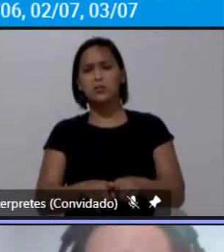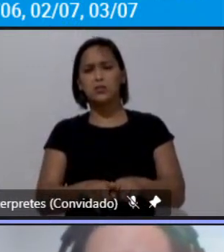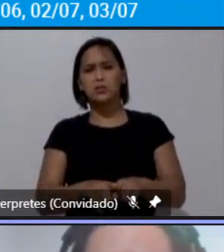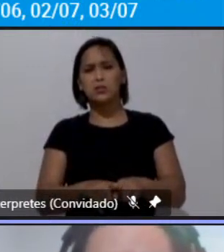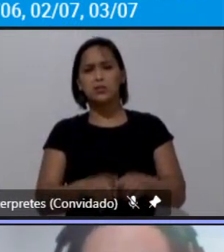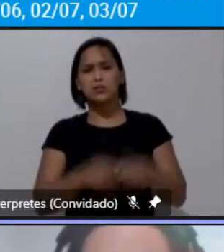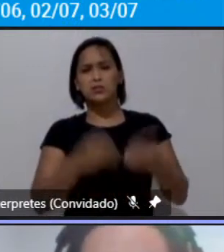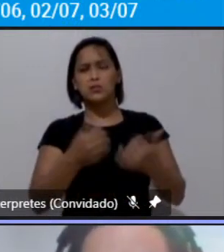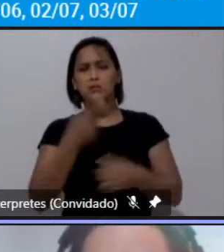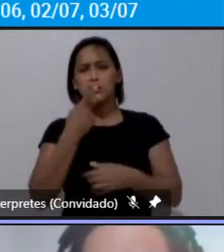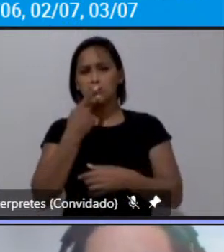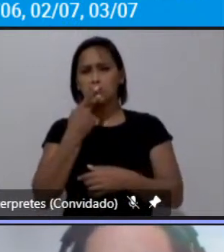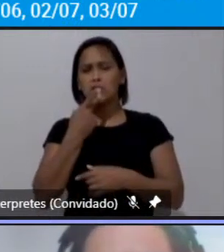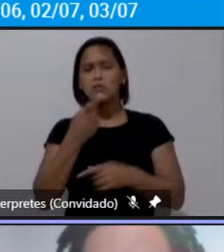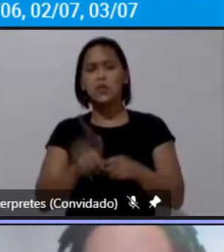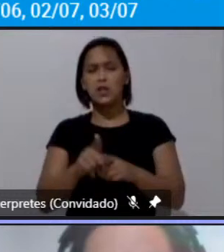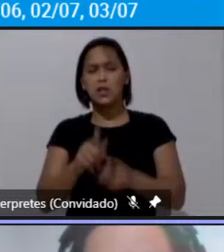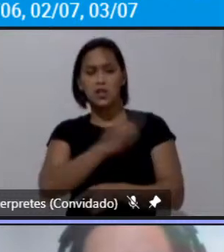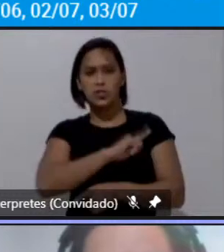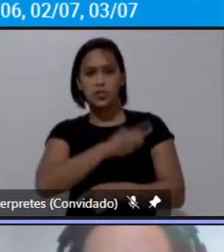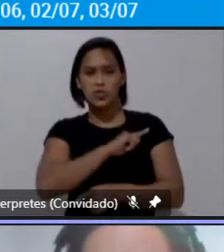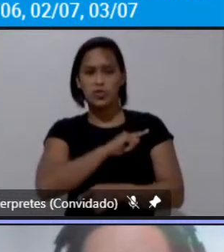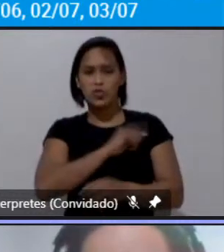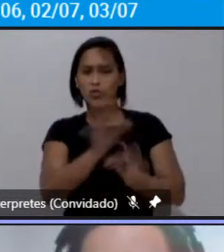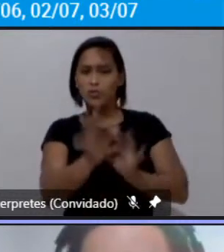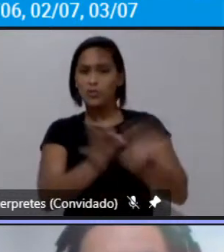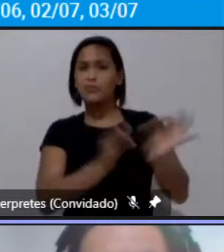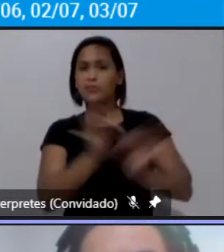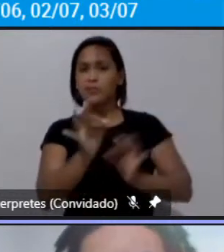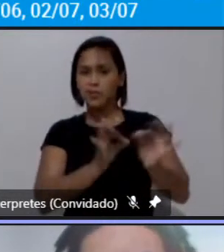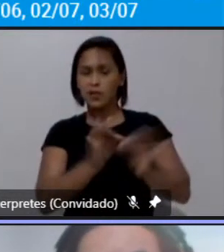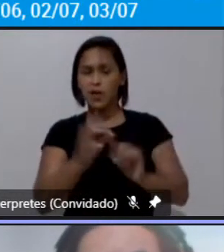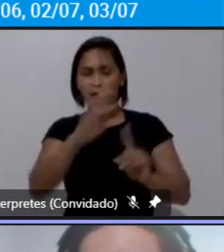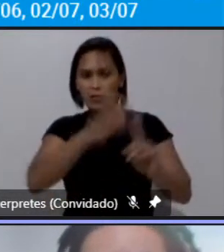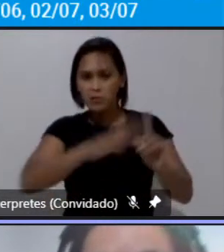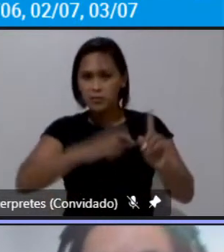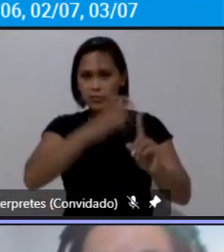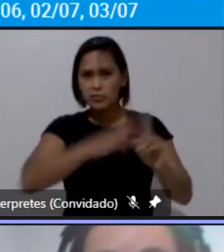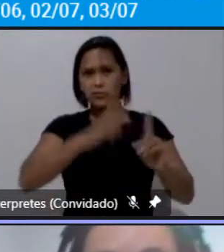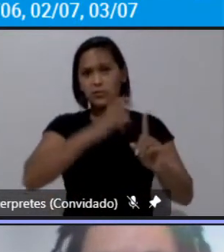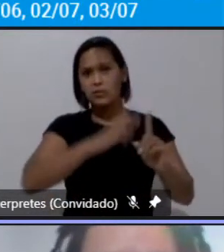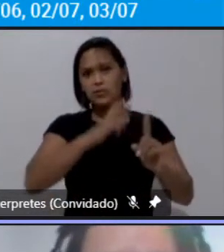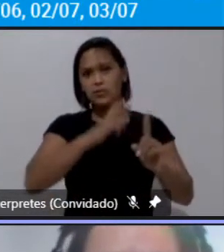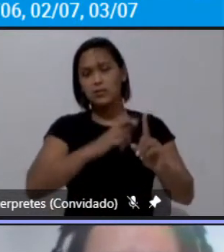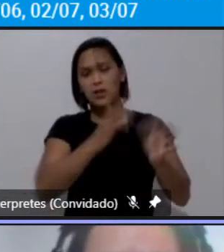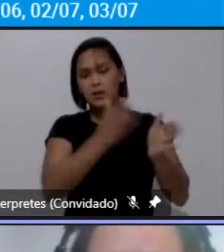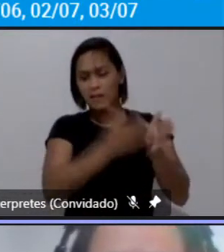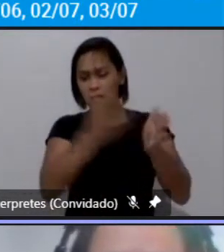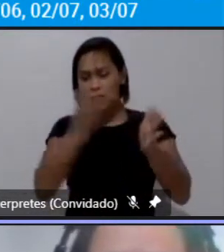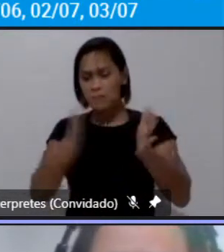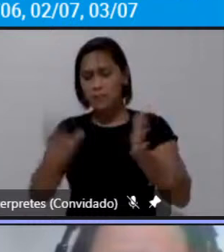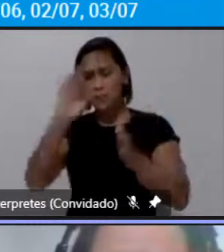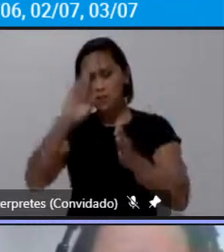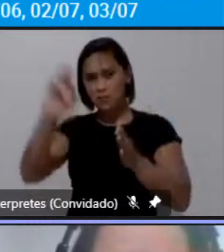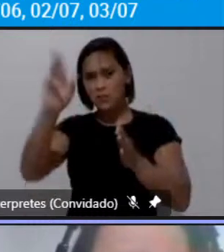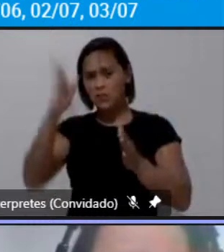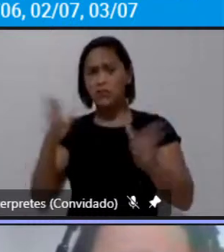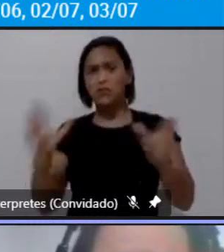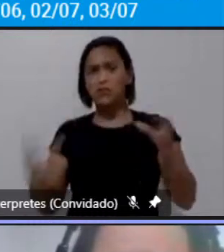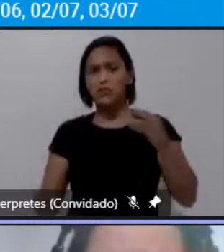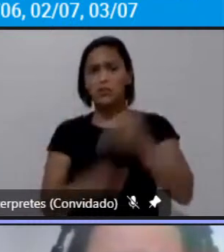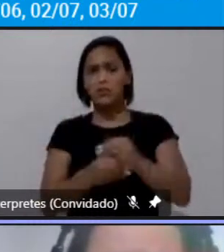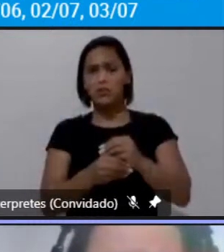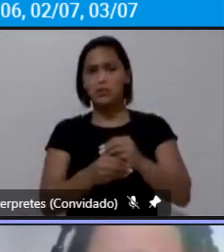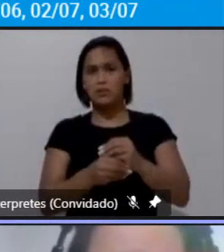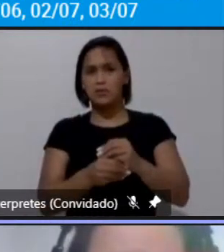gestor né gerenciando fiscalizando e traçando as diretrizes para a implementação do